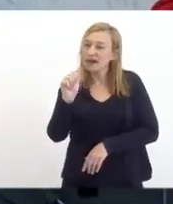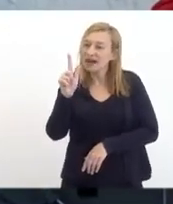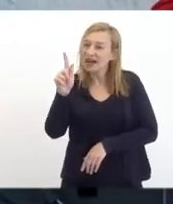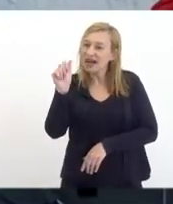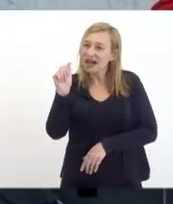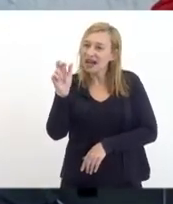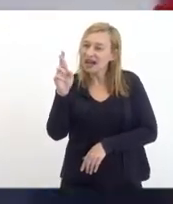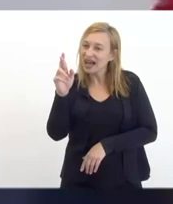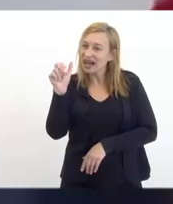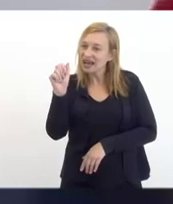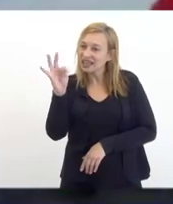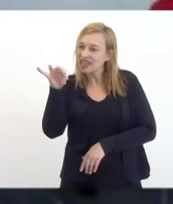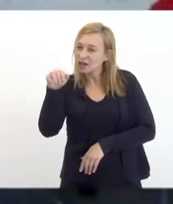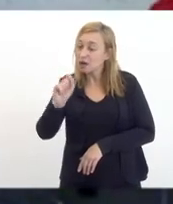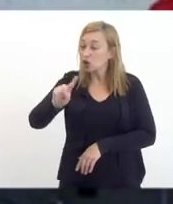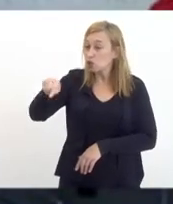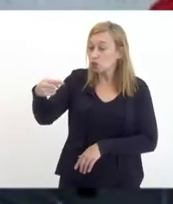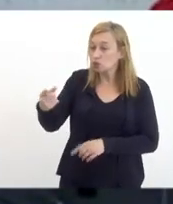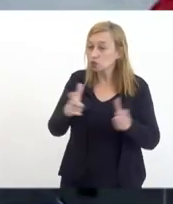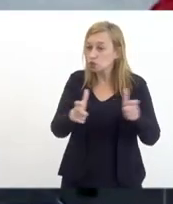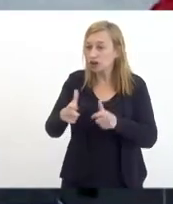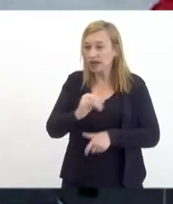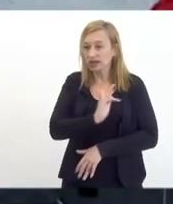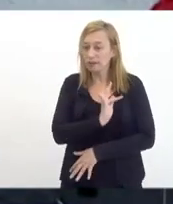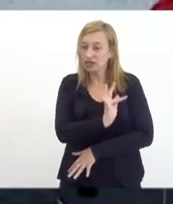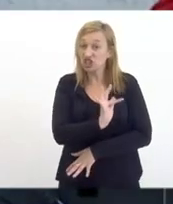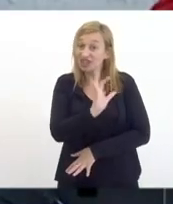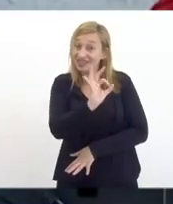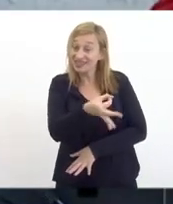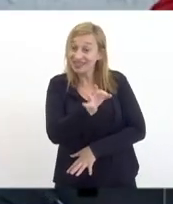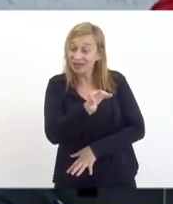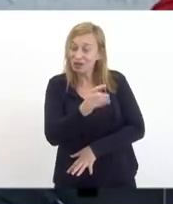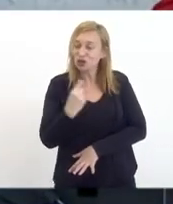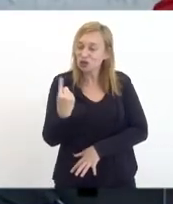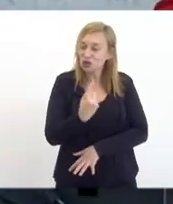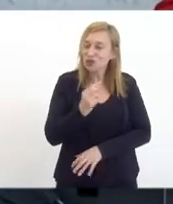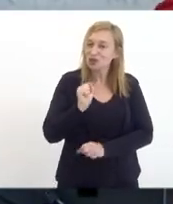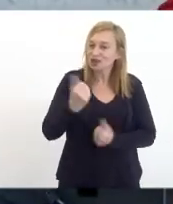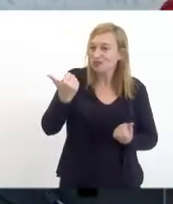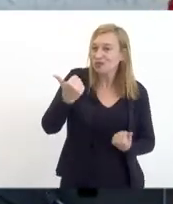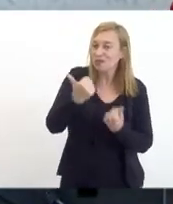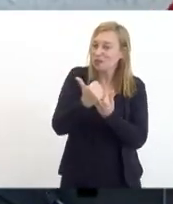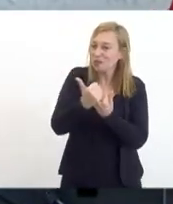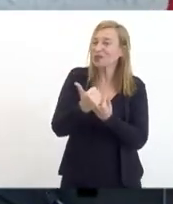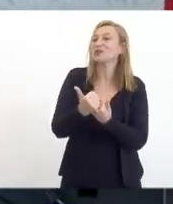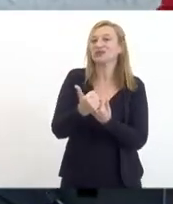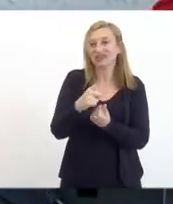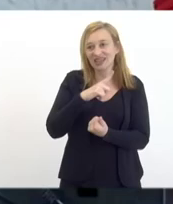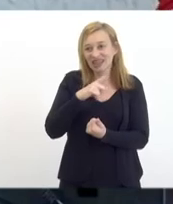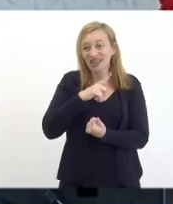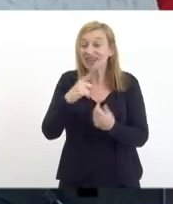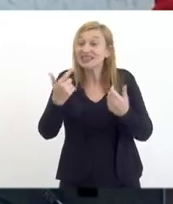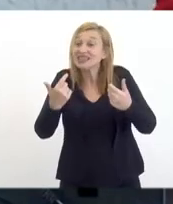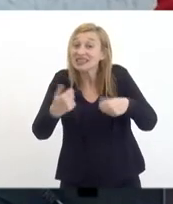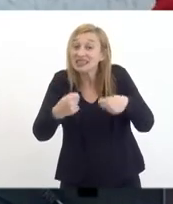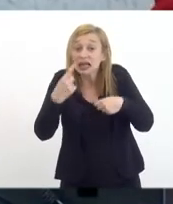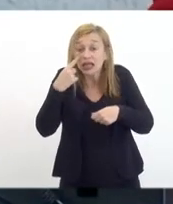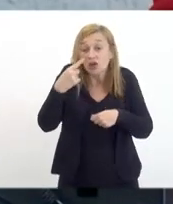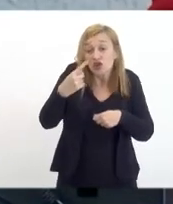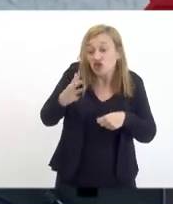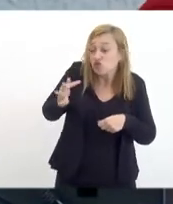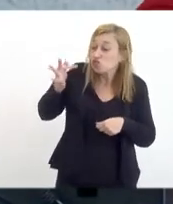Baixada é um suporte que nós podemos contar com a necessidade que eu vejo uma necessidade